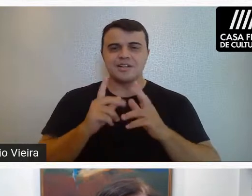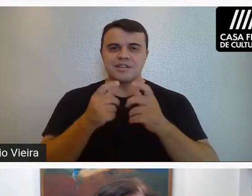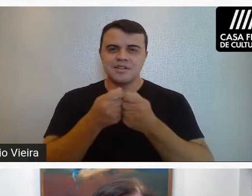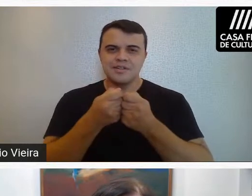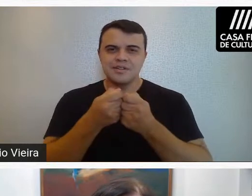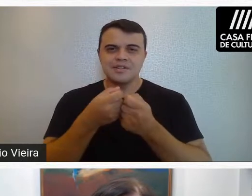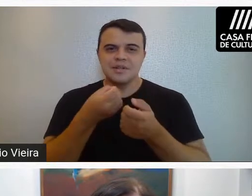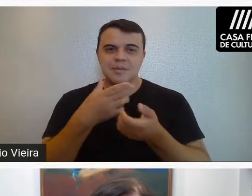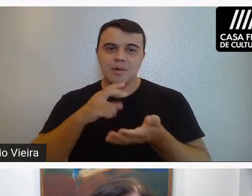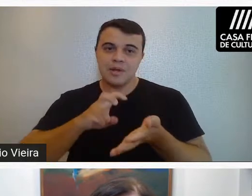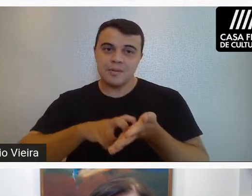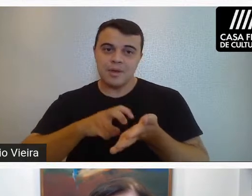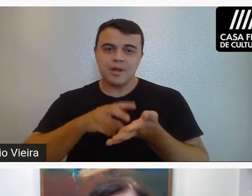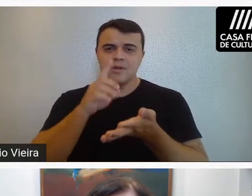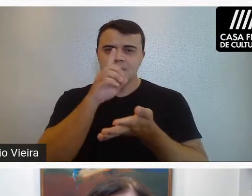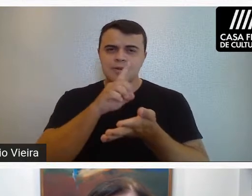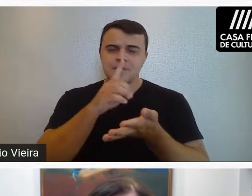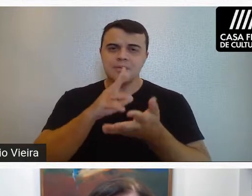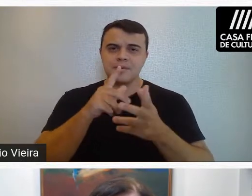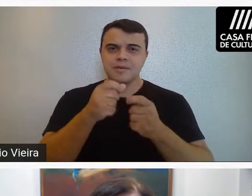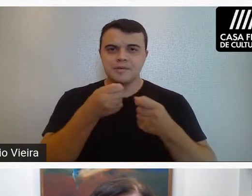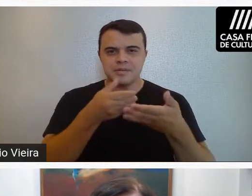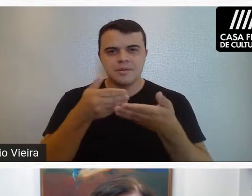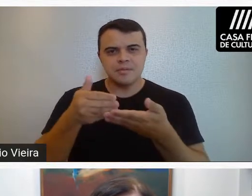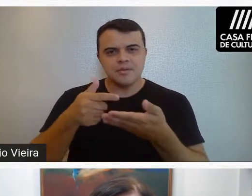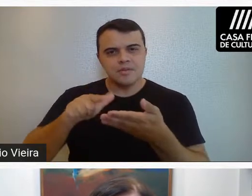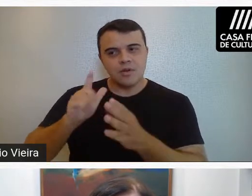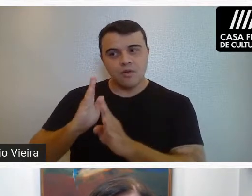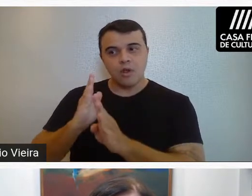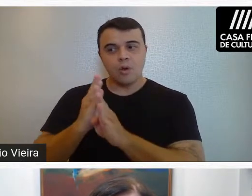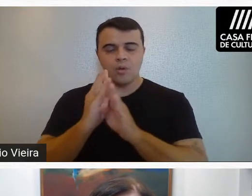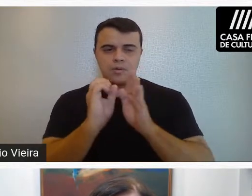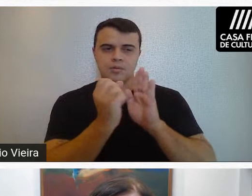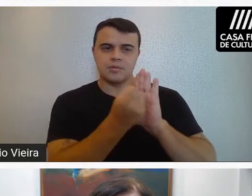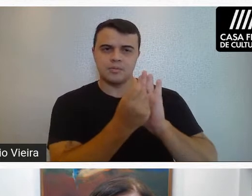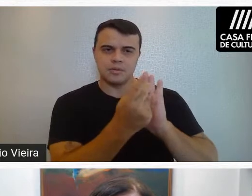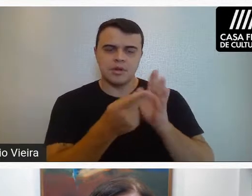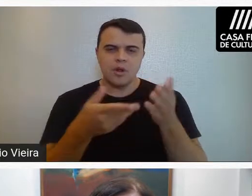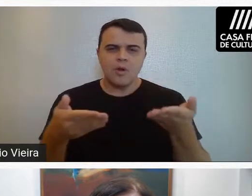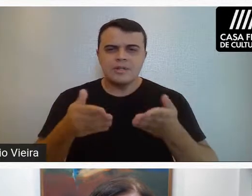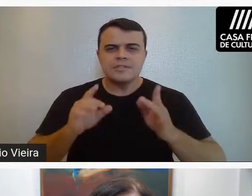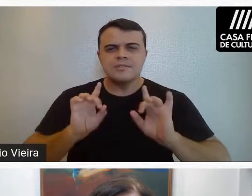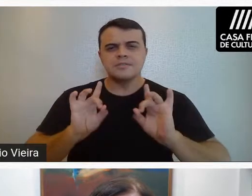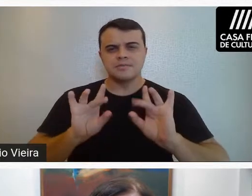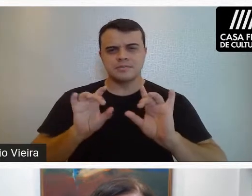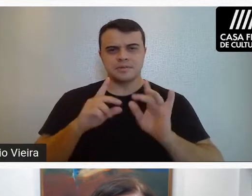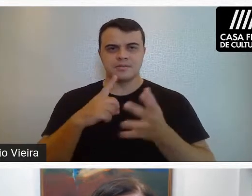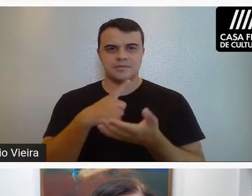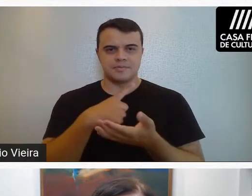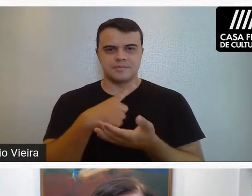Excelente manhã de domingo. Sejam muito bem-vindos a mais um Encontro com Patrimônio, hoje especialíssimo.